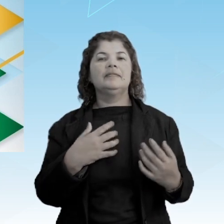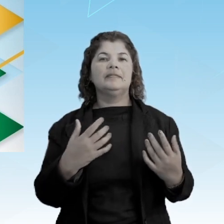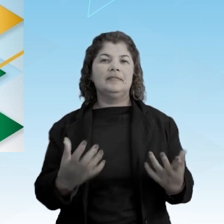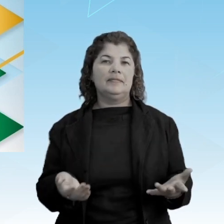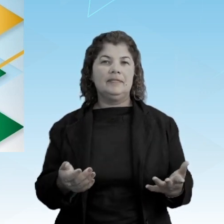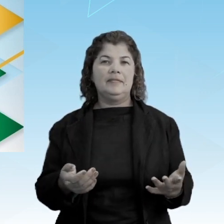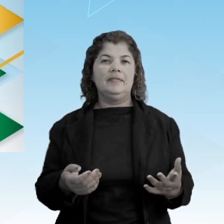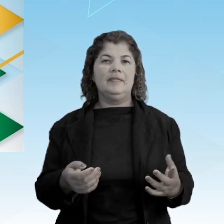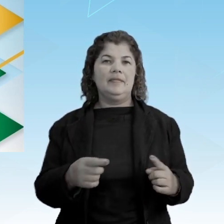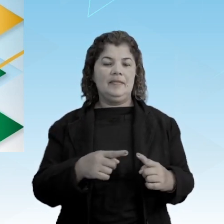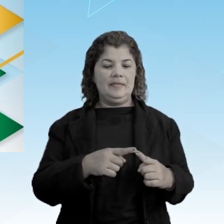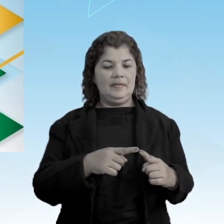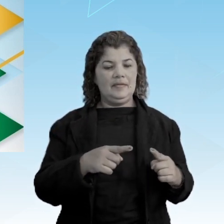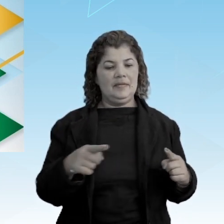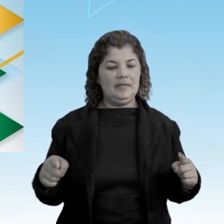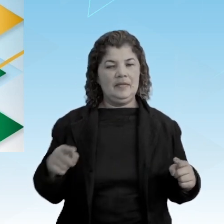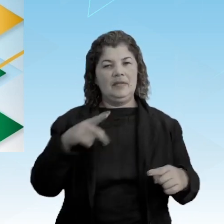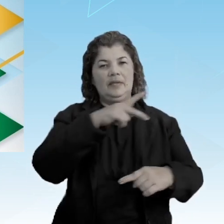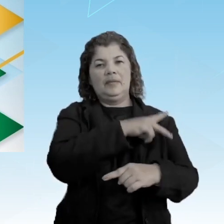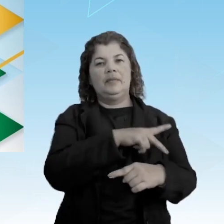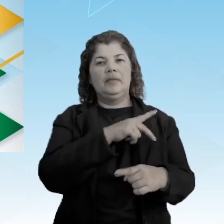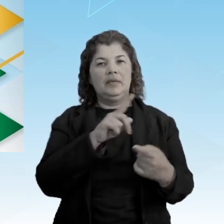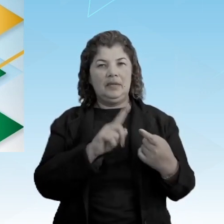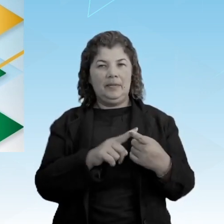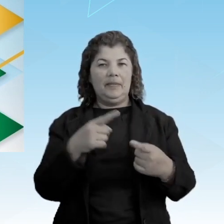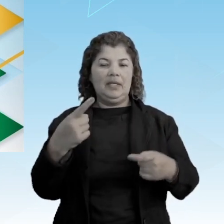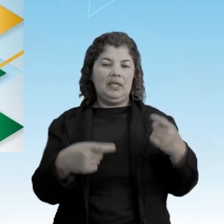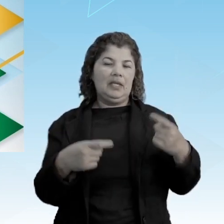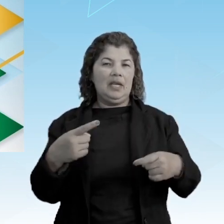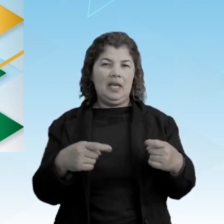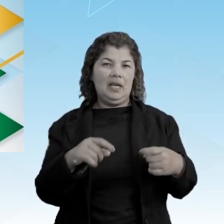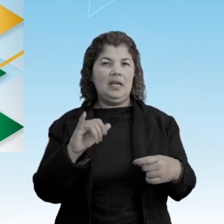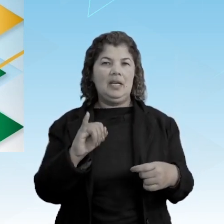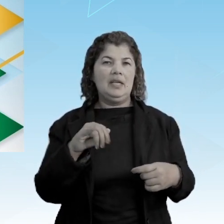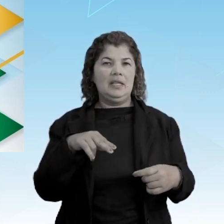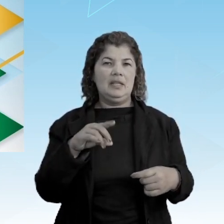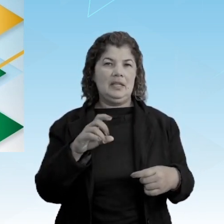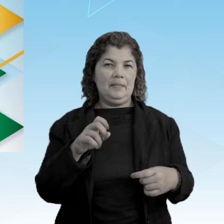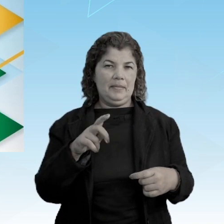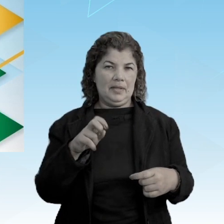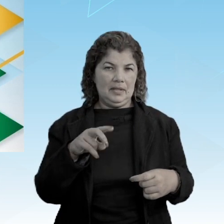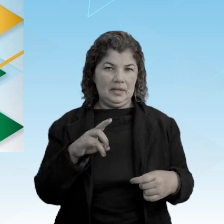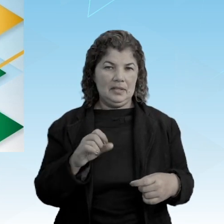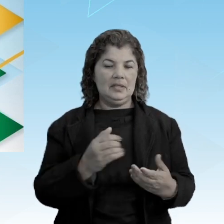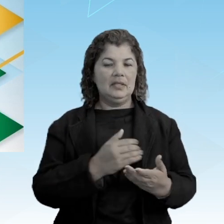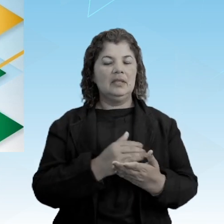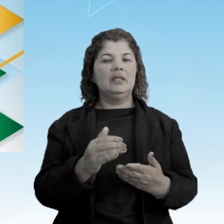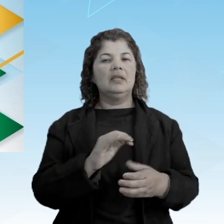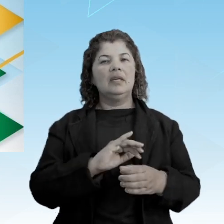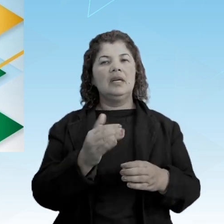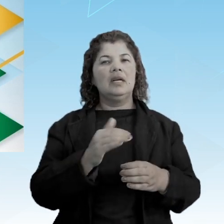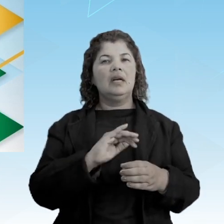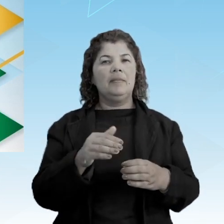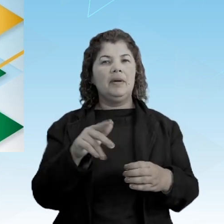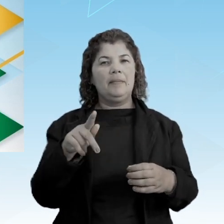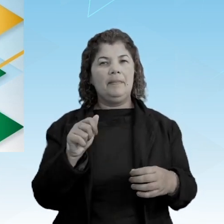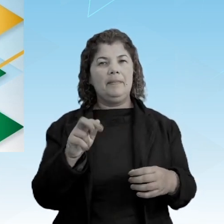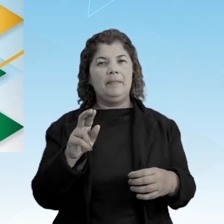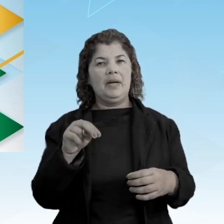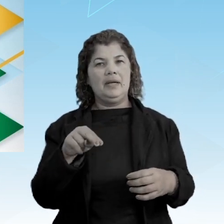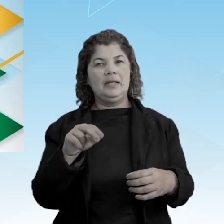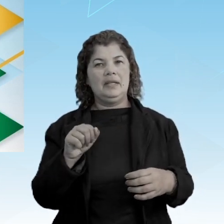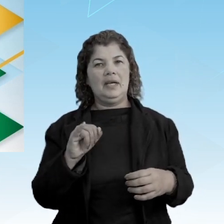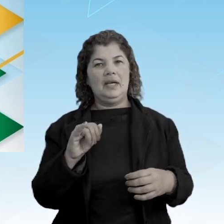No Pioí, também ocorreu uma guerra pela independência, que se iniciou quando a Câmara de Parnaíba,